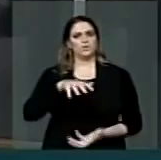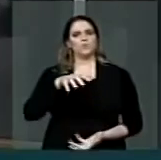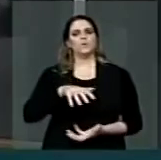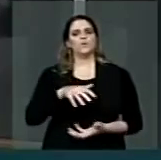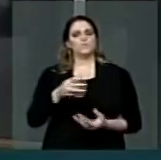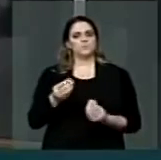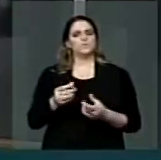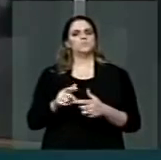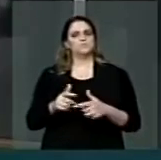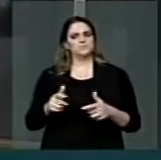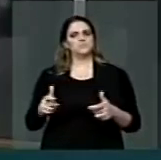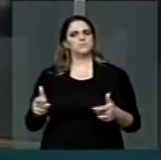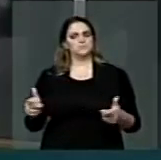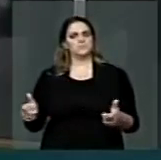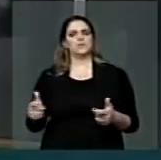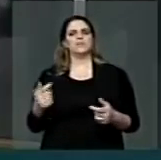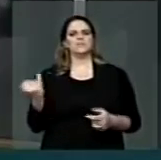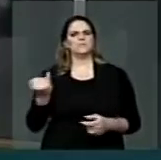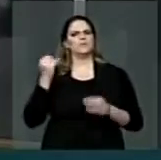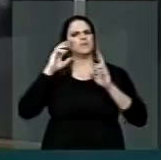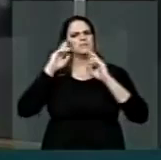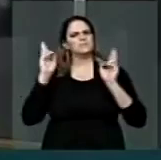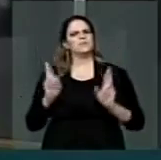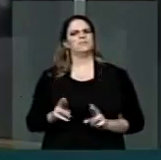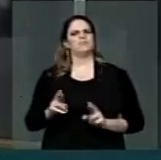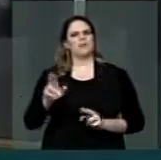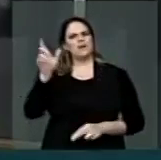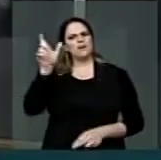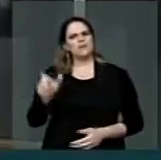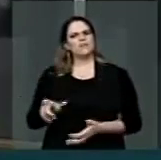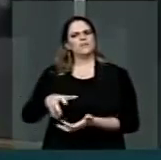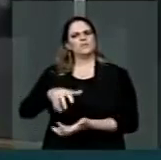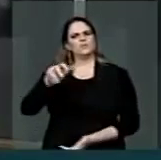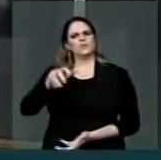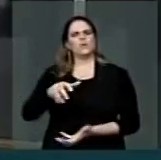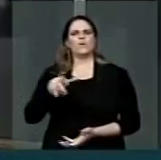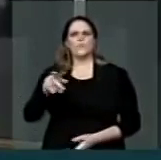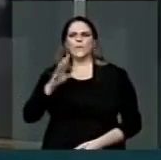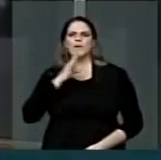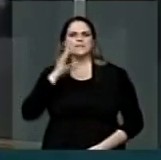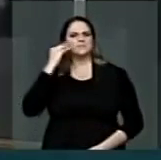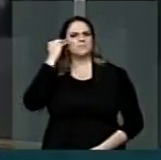respeitados, que a experiência e o conhecimento dessas pessoas seja absorvido por todos.